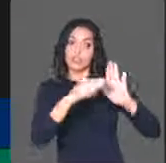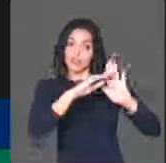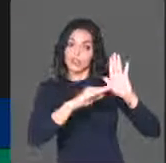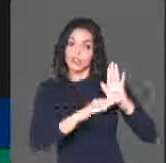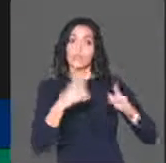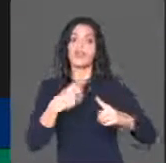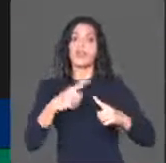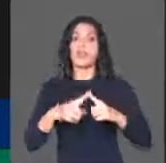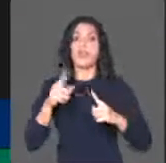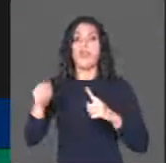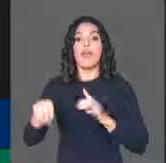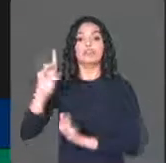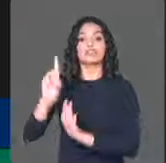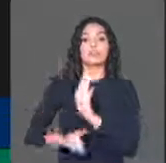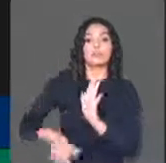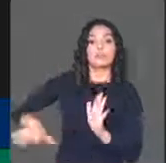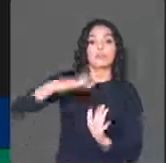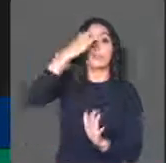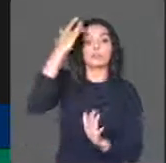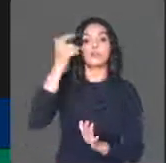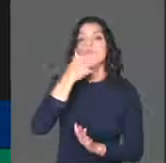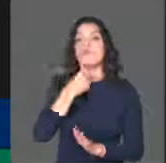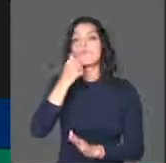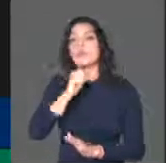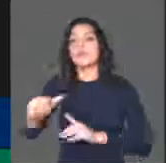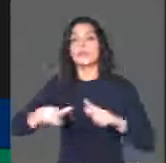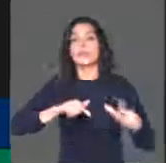trabalhadores e trabalhadoras do nosso país.